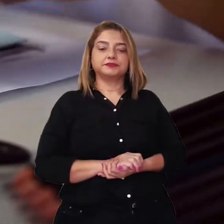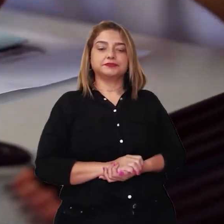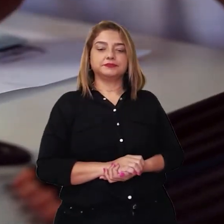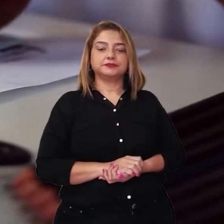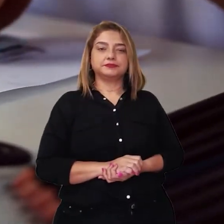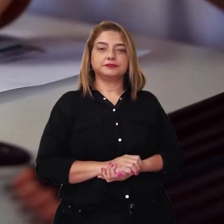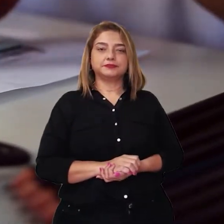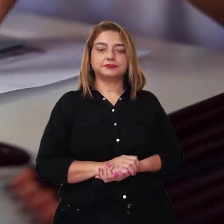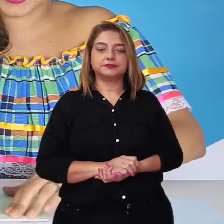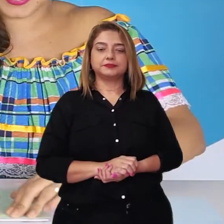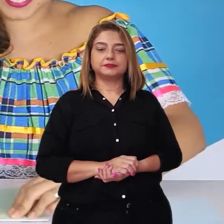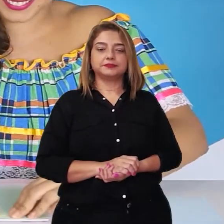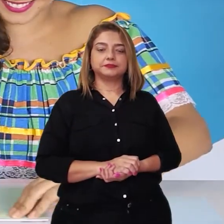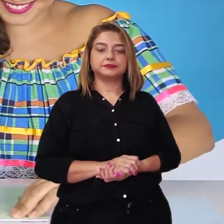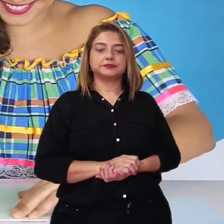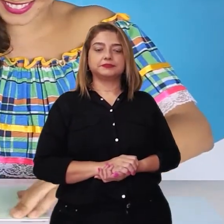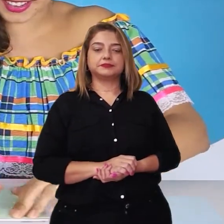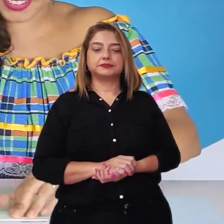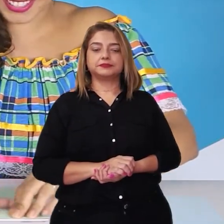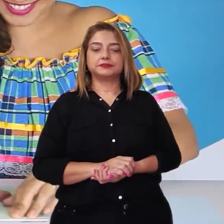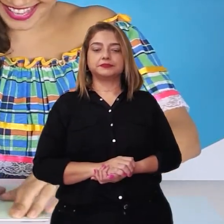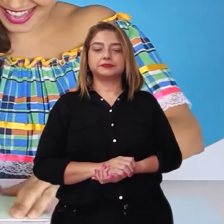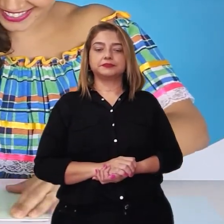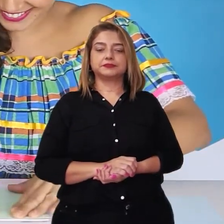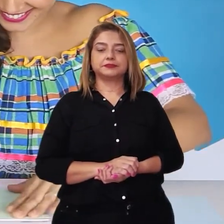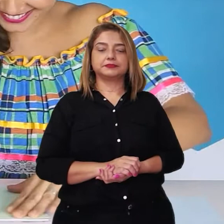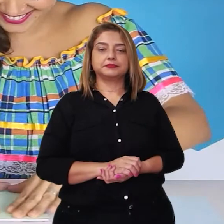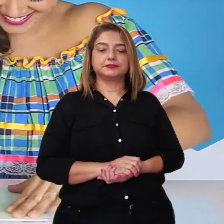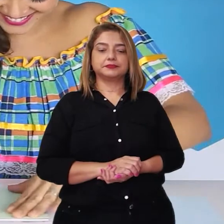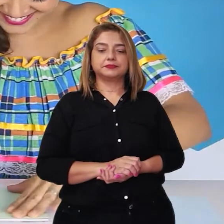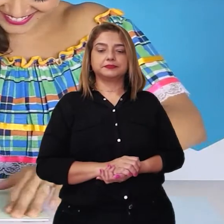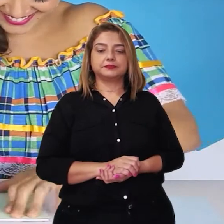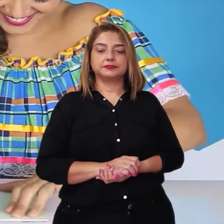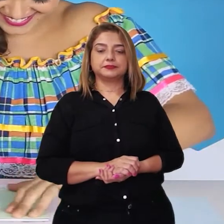Pra garantir que... Será que vai dar certo?